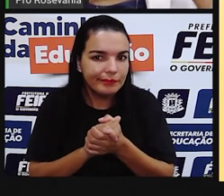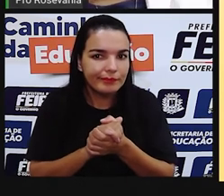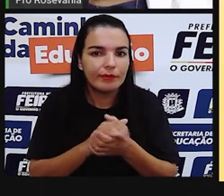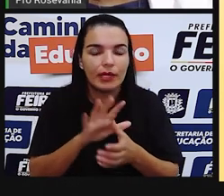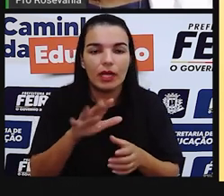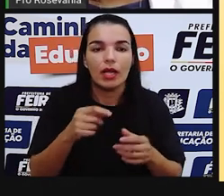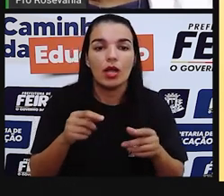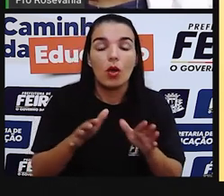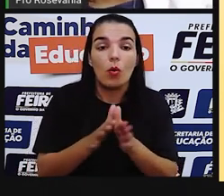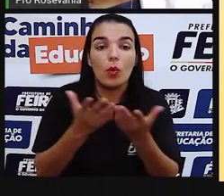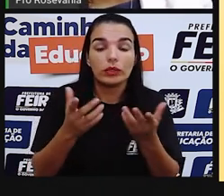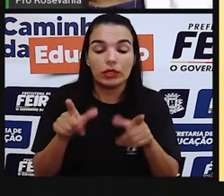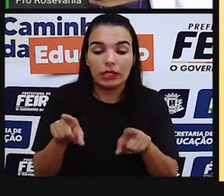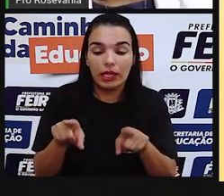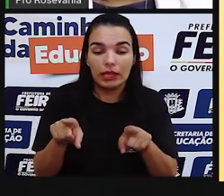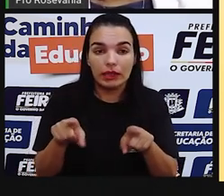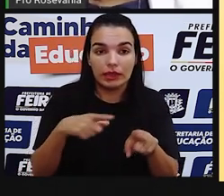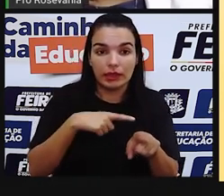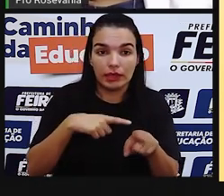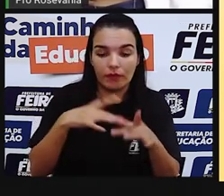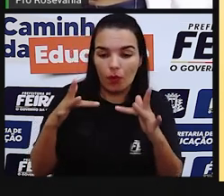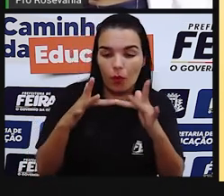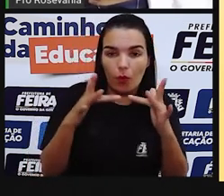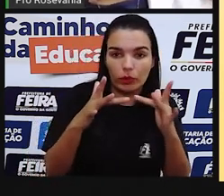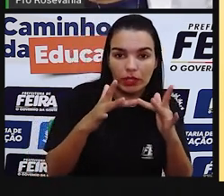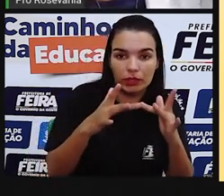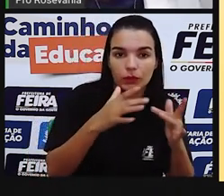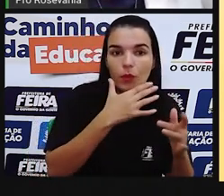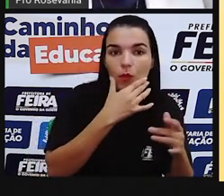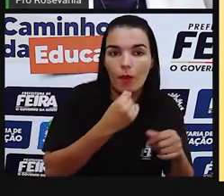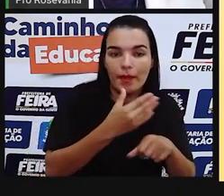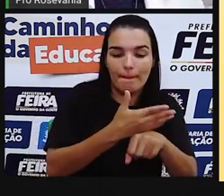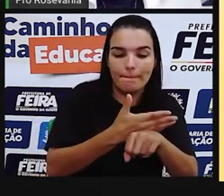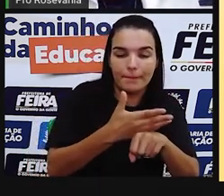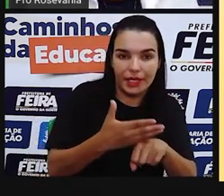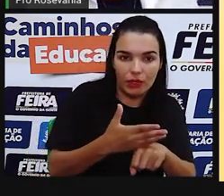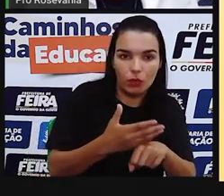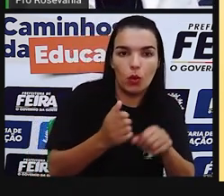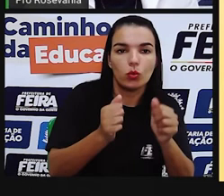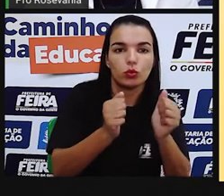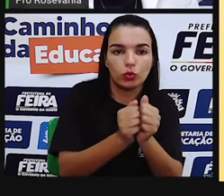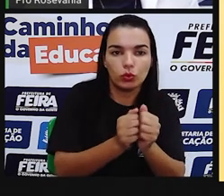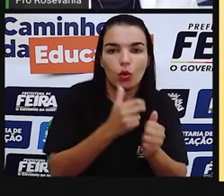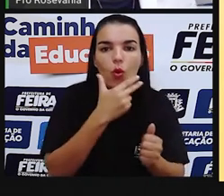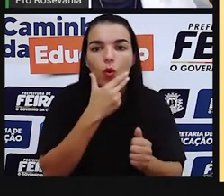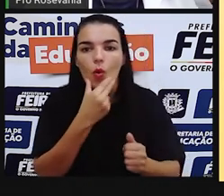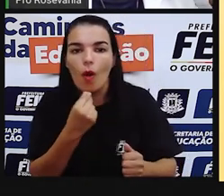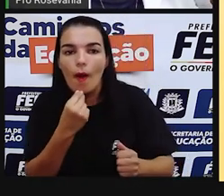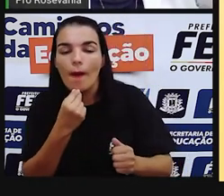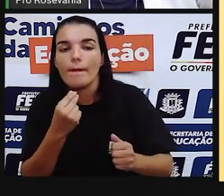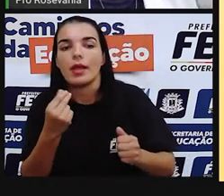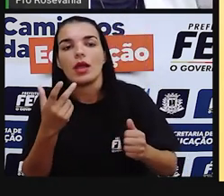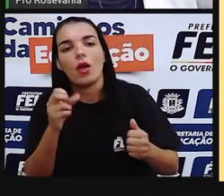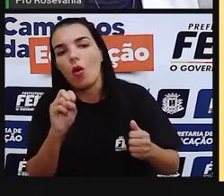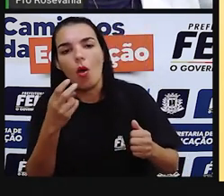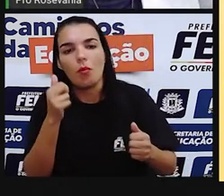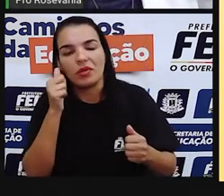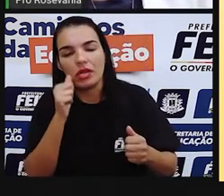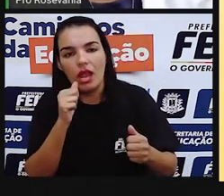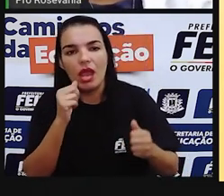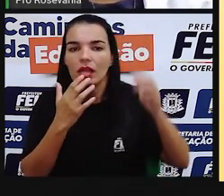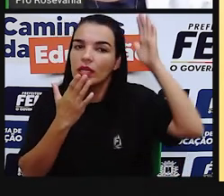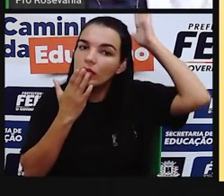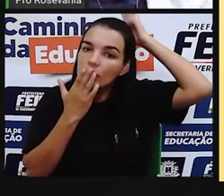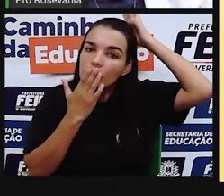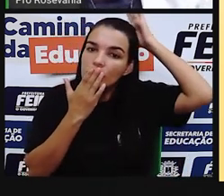houve a junção do branco com o índio a gente formou